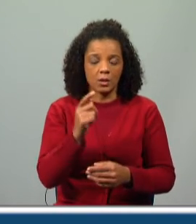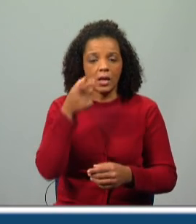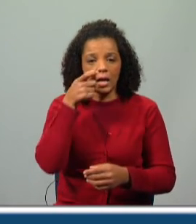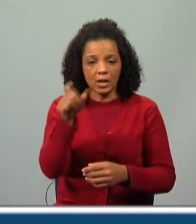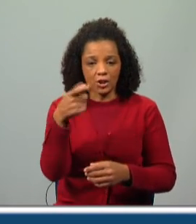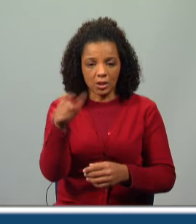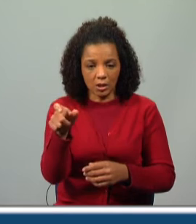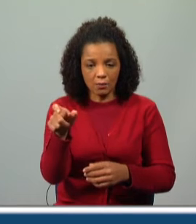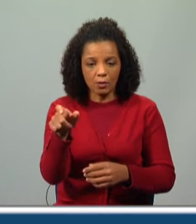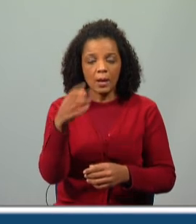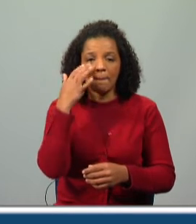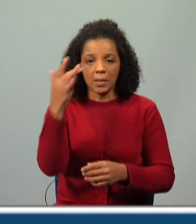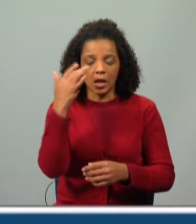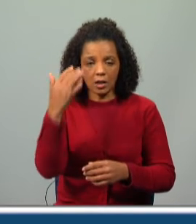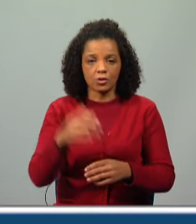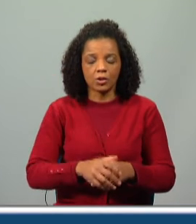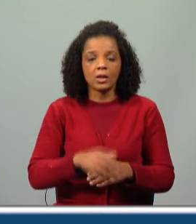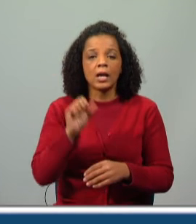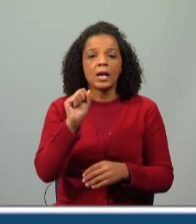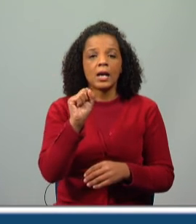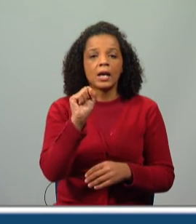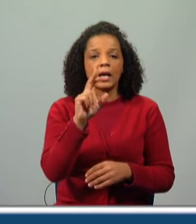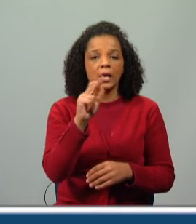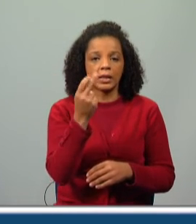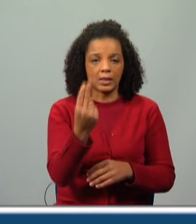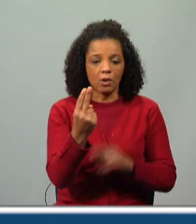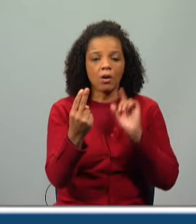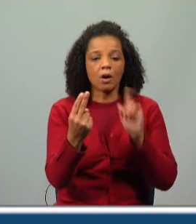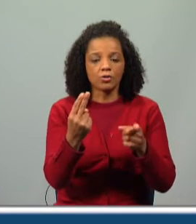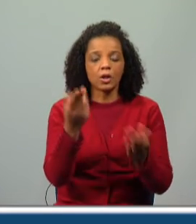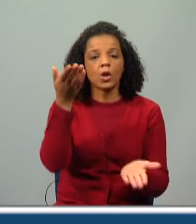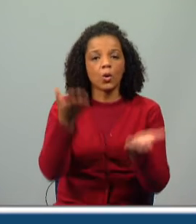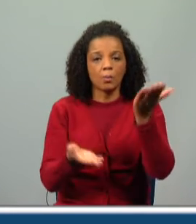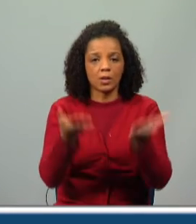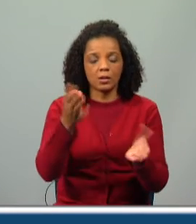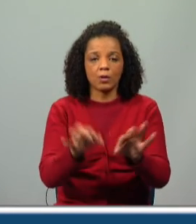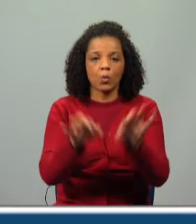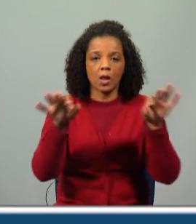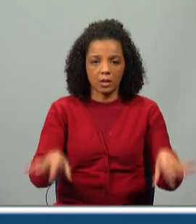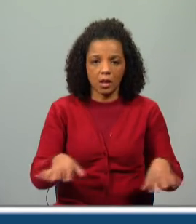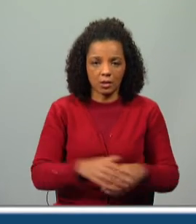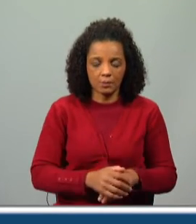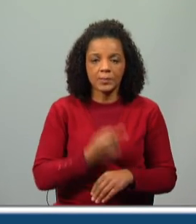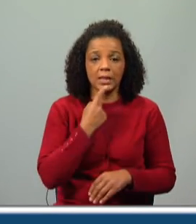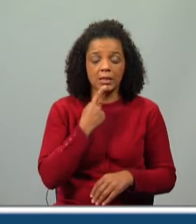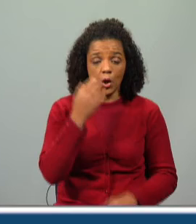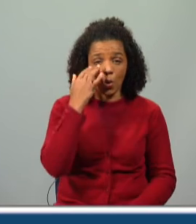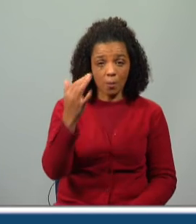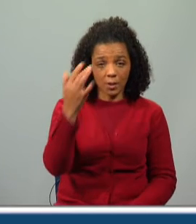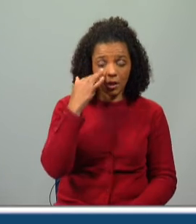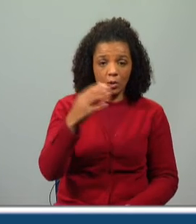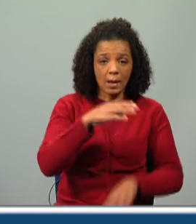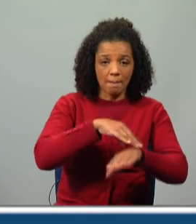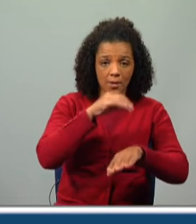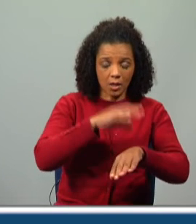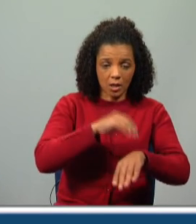adjetivo que é brilhante, está em que grau? Está no grau comparativo de igualdade, ou seja, o brilho das